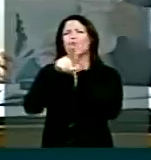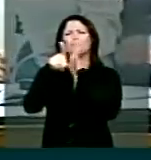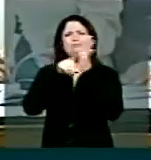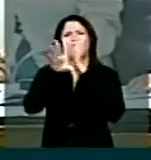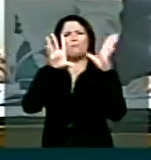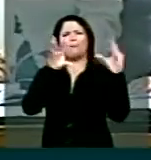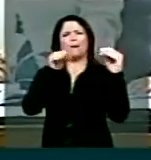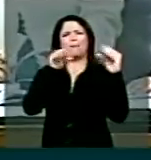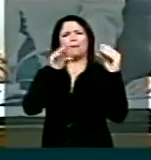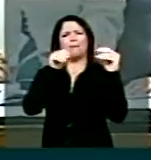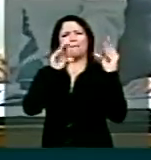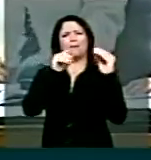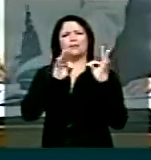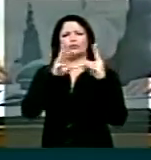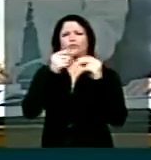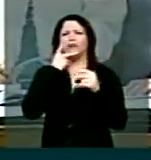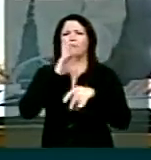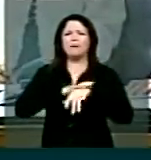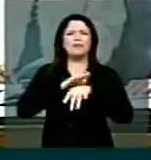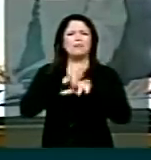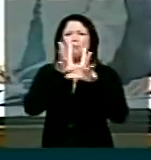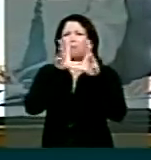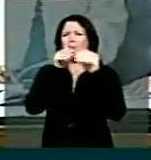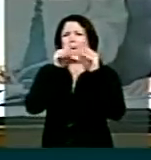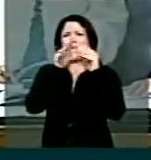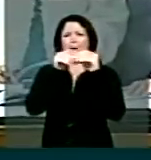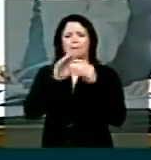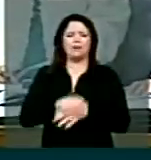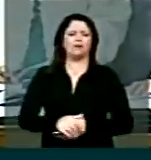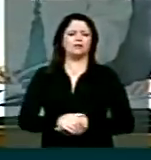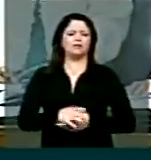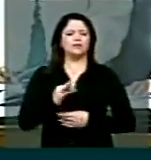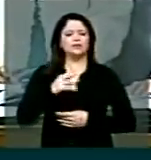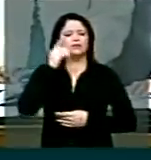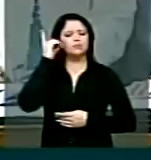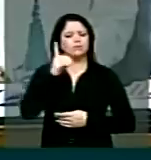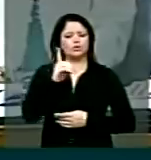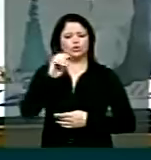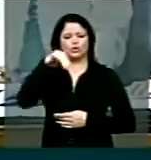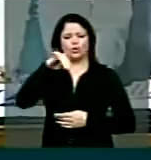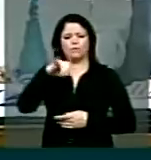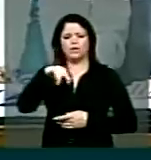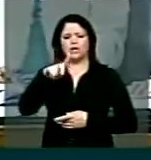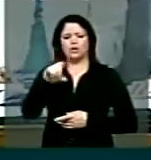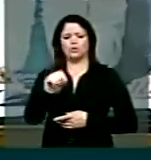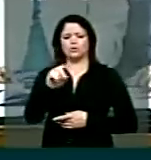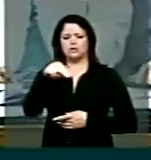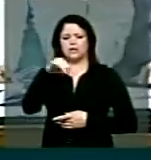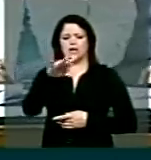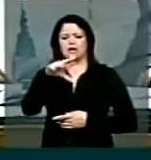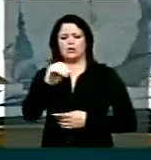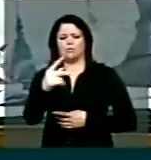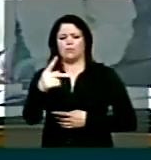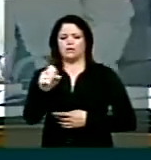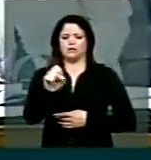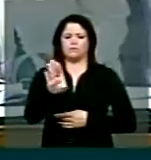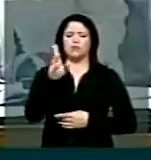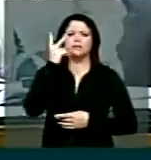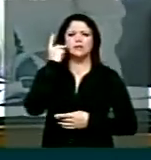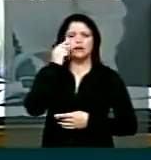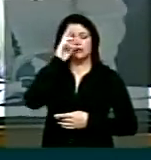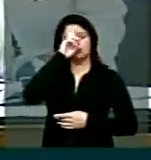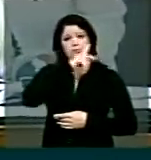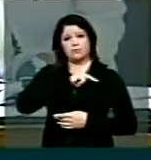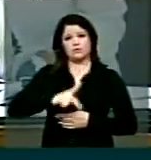questão de ordem é idêntica do deputado Garotinho. Domingos Neto, PSB, Ceará. Senhora Presidente, o